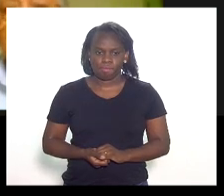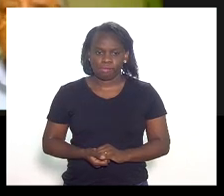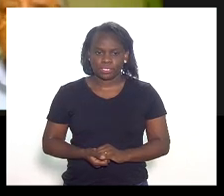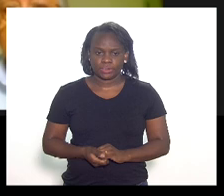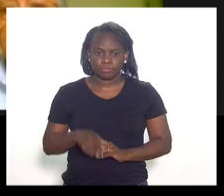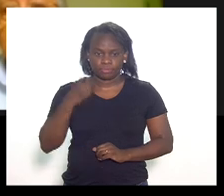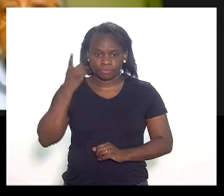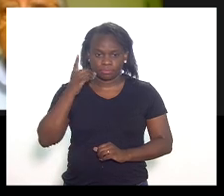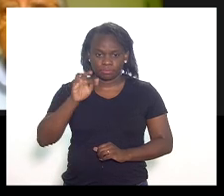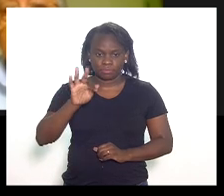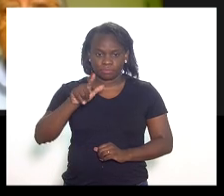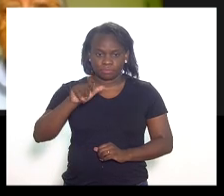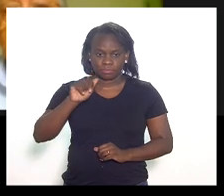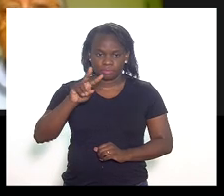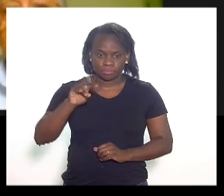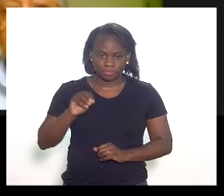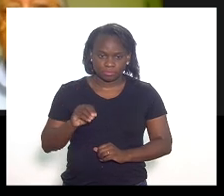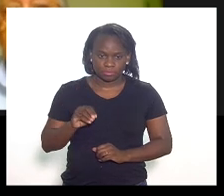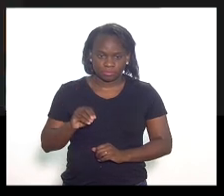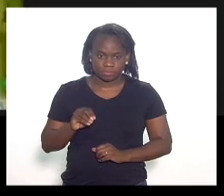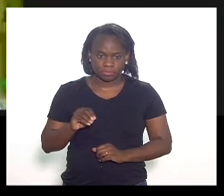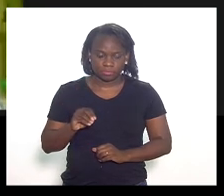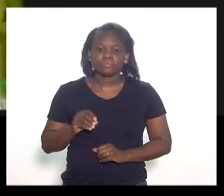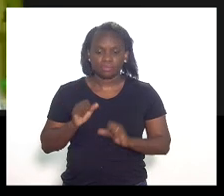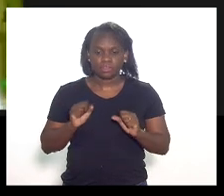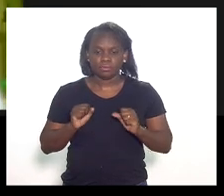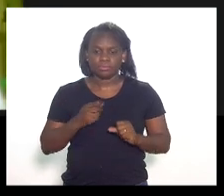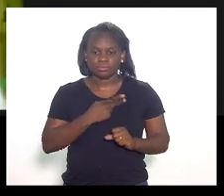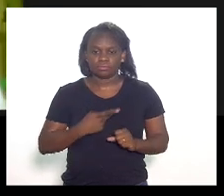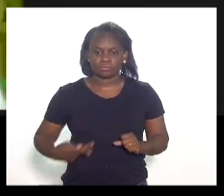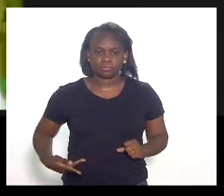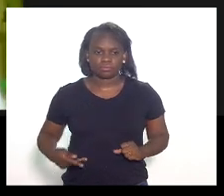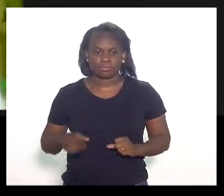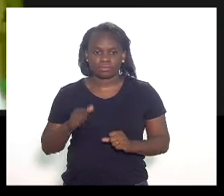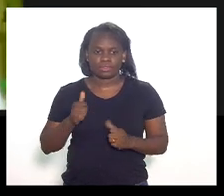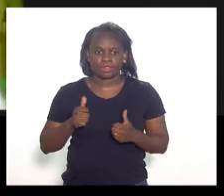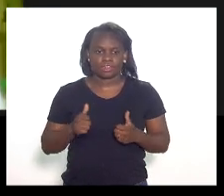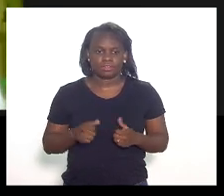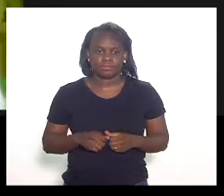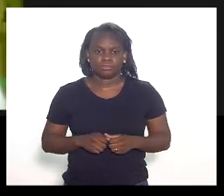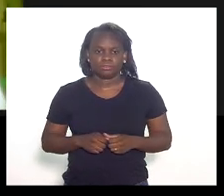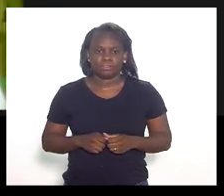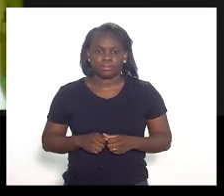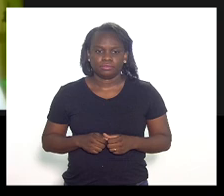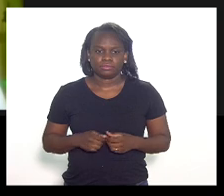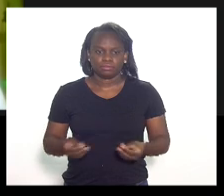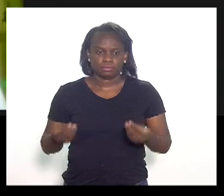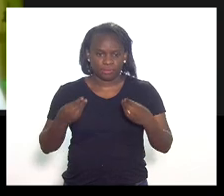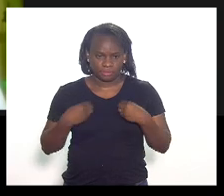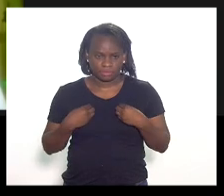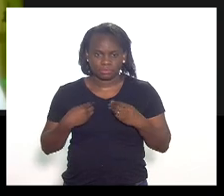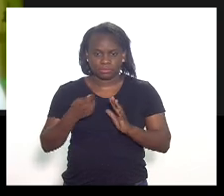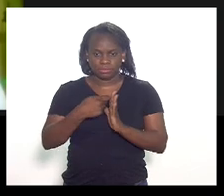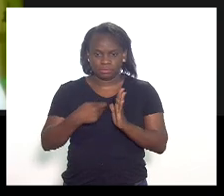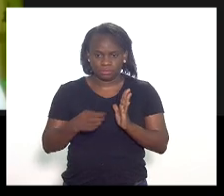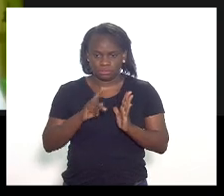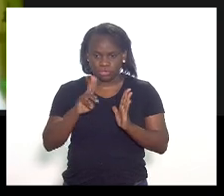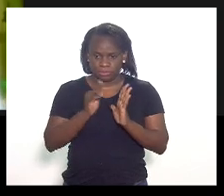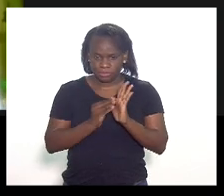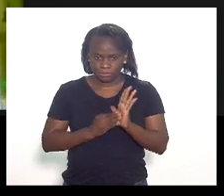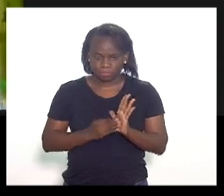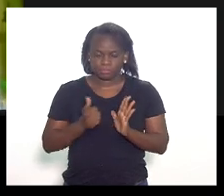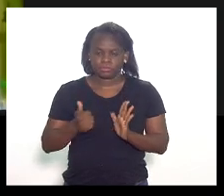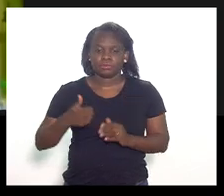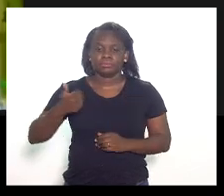Deputado Flávio Serafini? Posso presidir o início, deputada. Vossa Excelência me passa os inscritos? Perfeito.